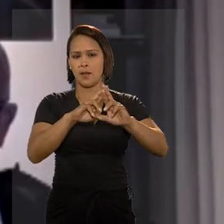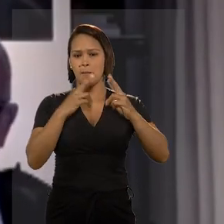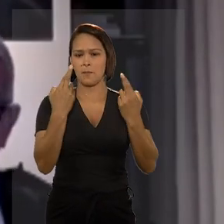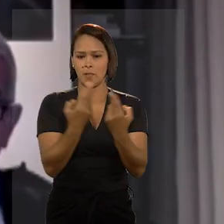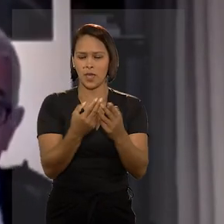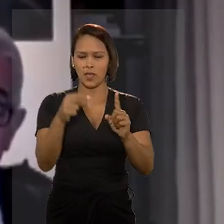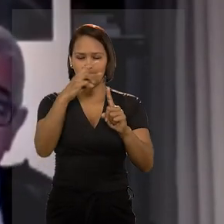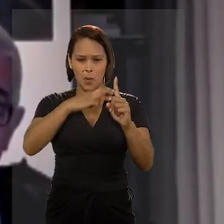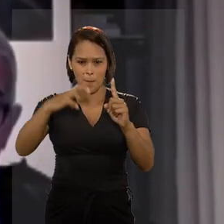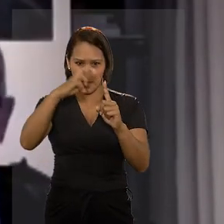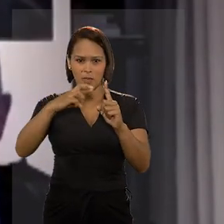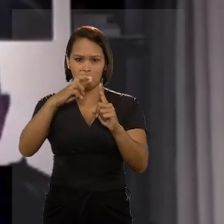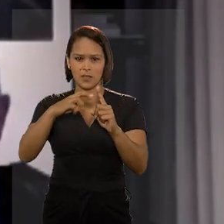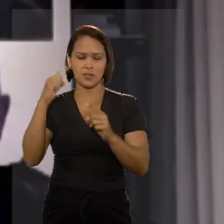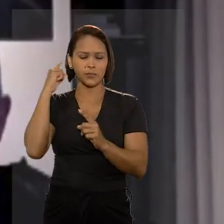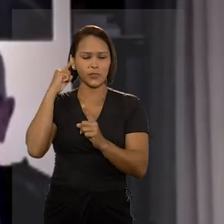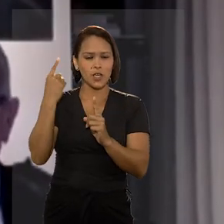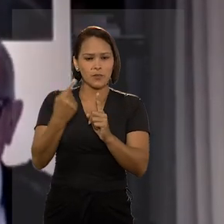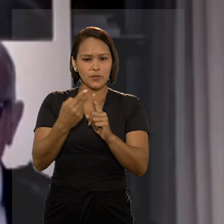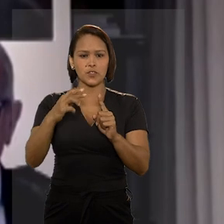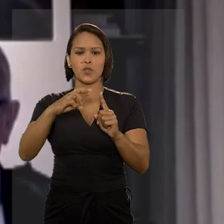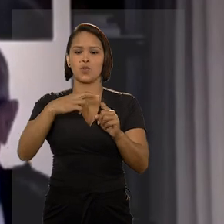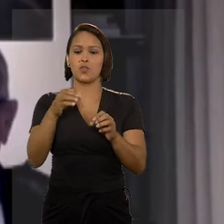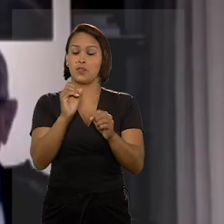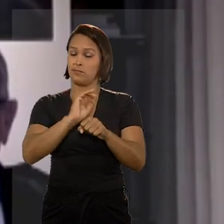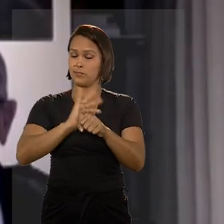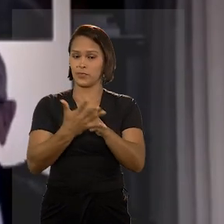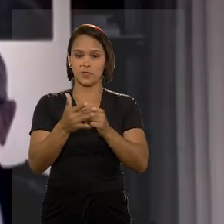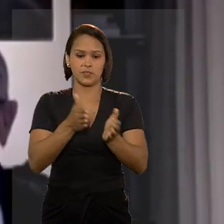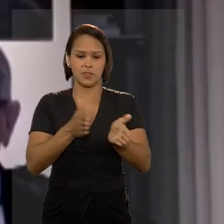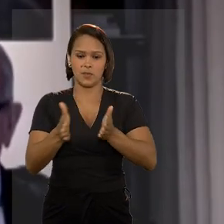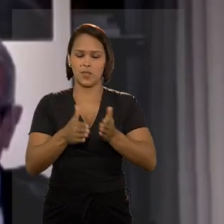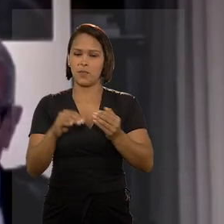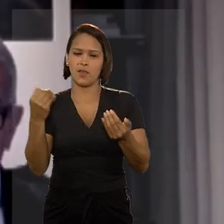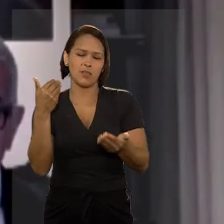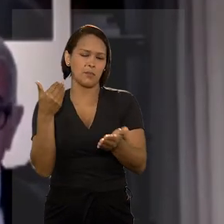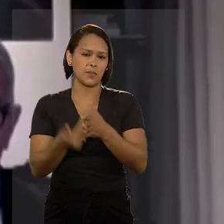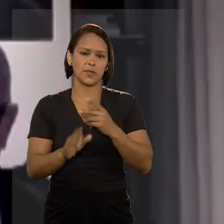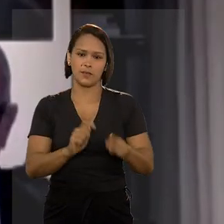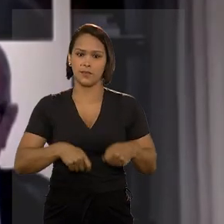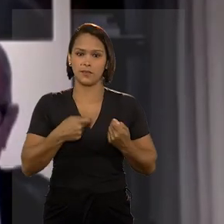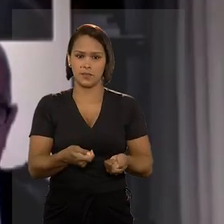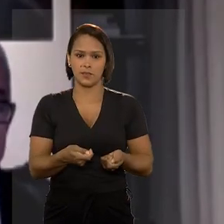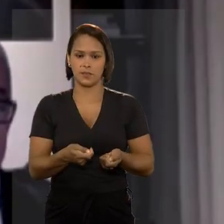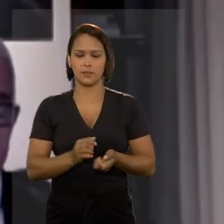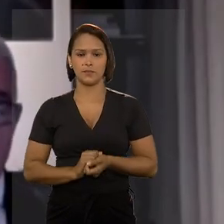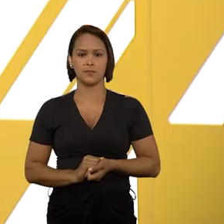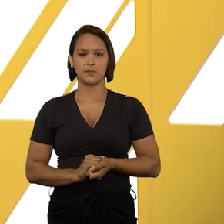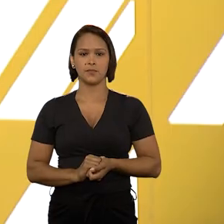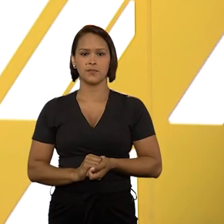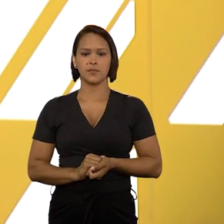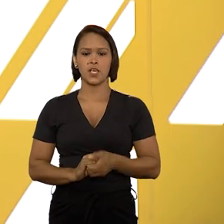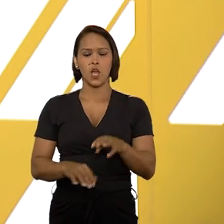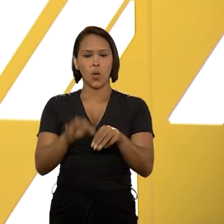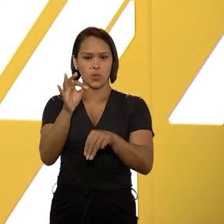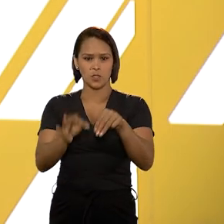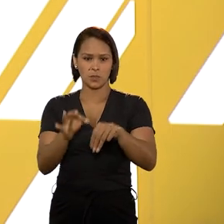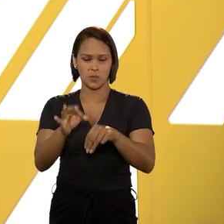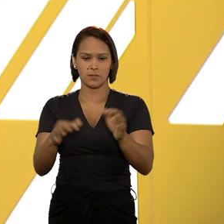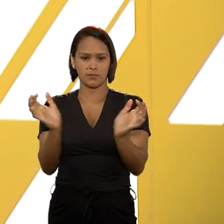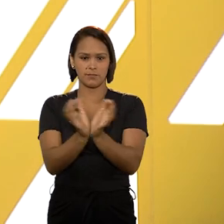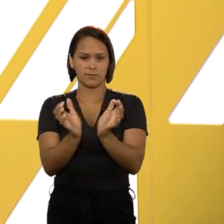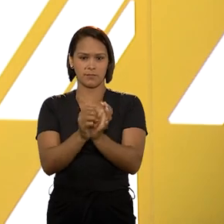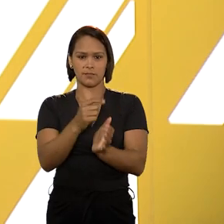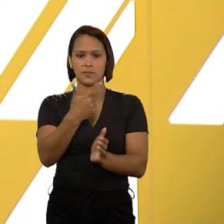audiências e perícias por sistema audiovisual durante a pandemia não configuram cerceamento de defesa. Os ministros